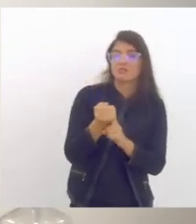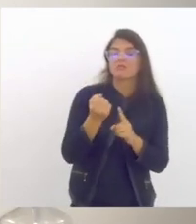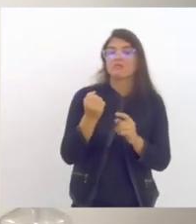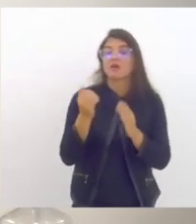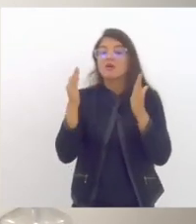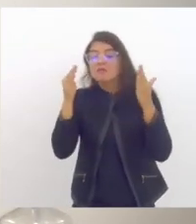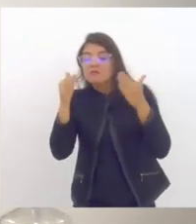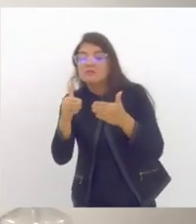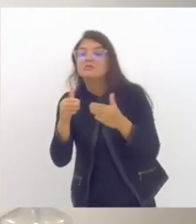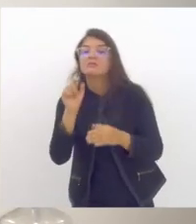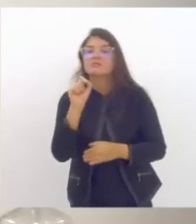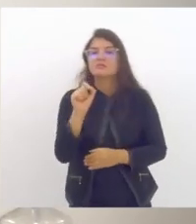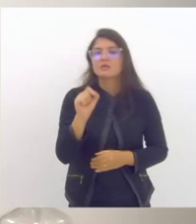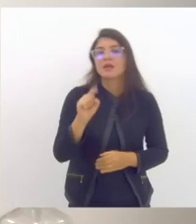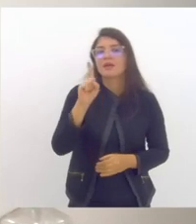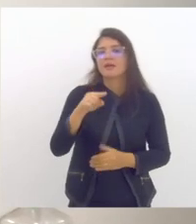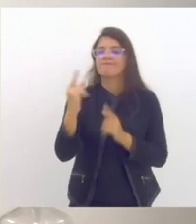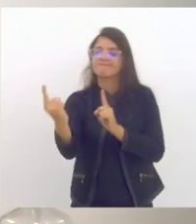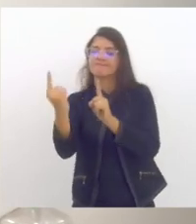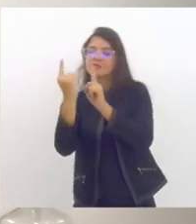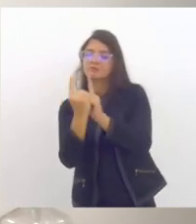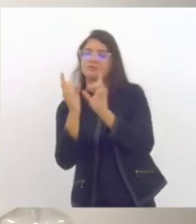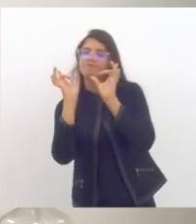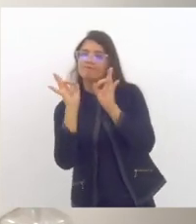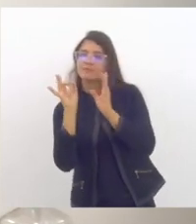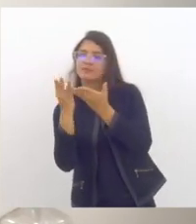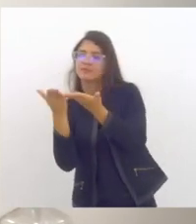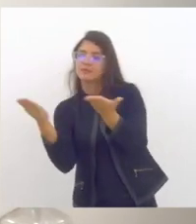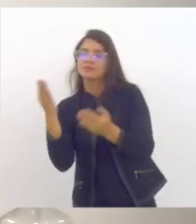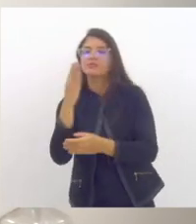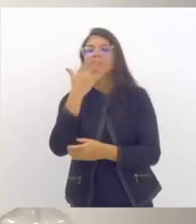atendimento especializado a crianças e adolescentes